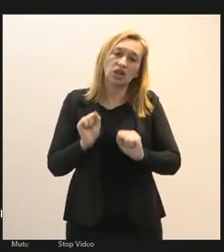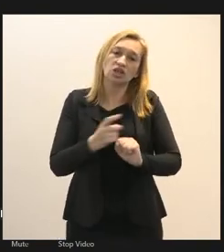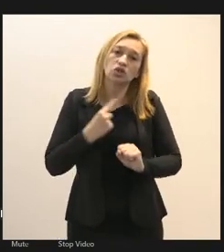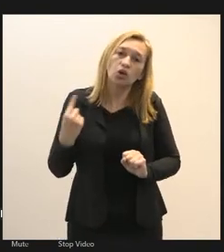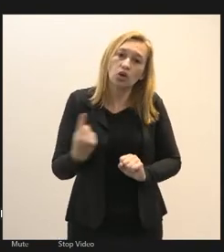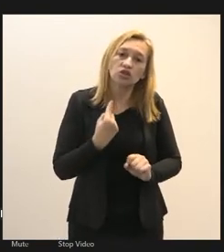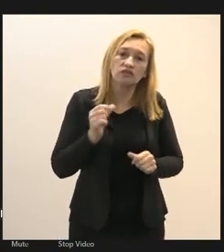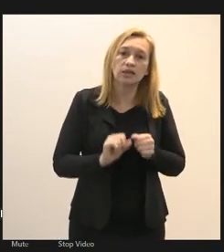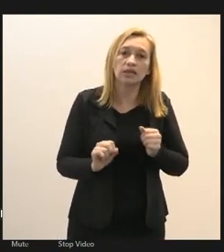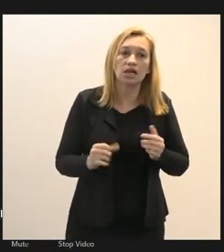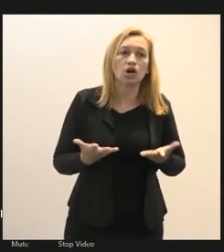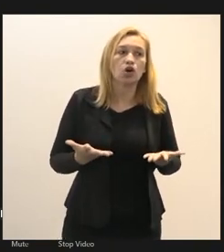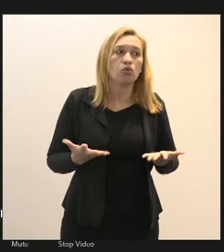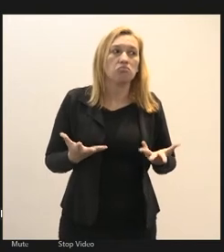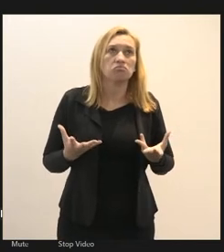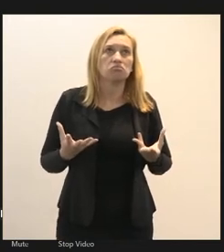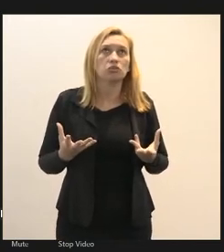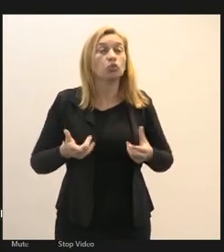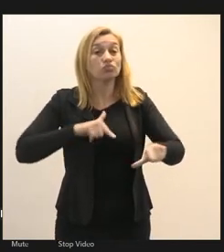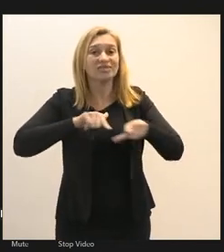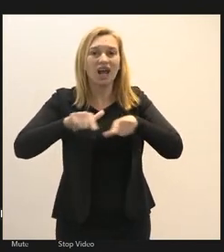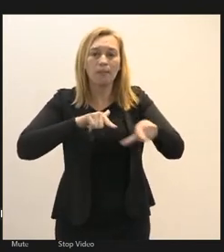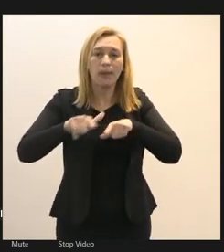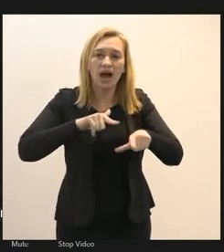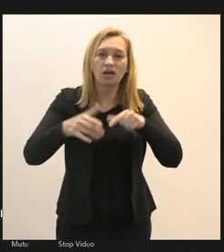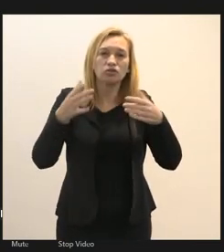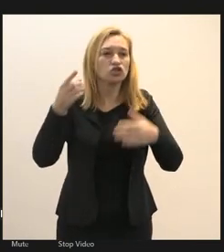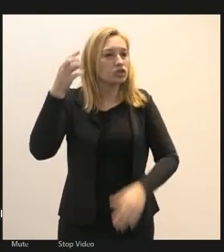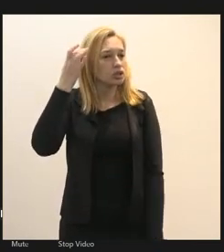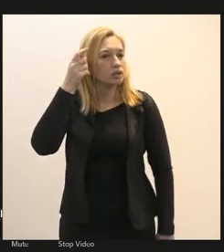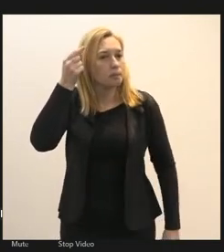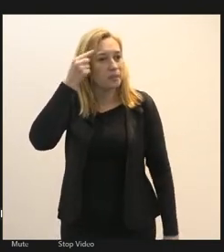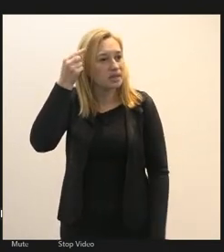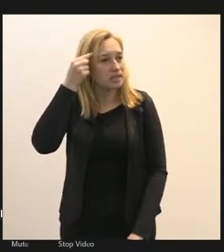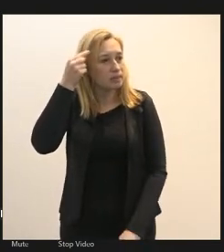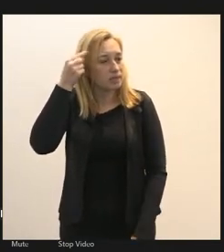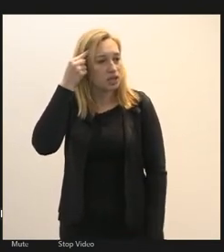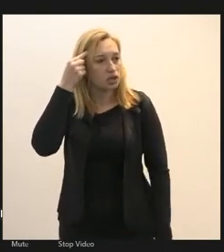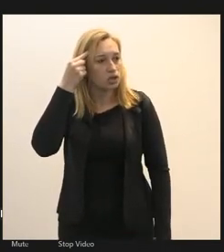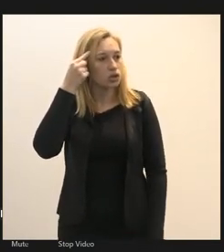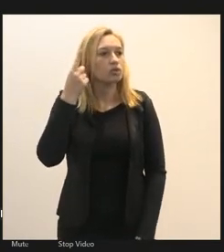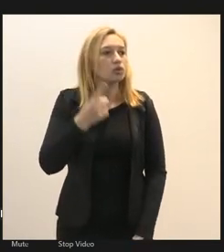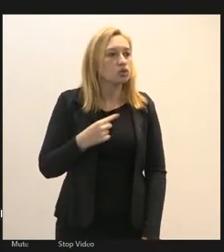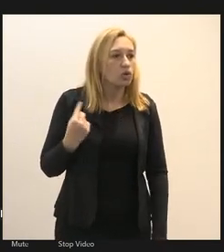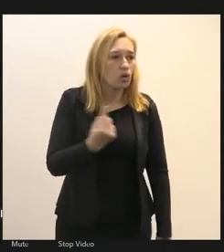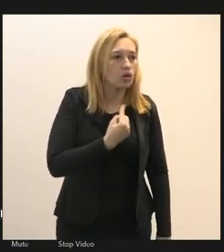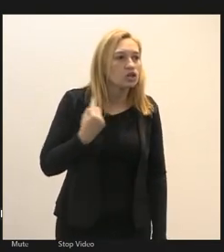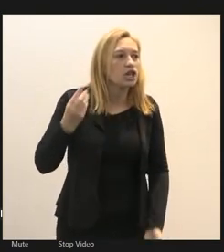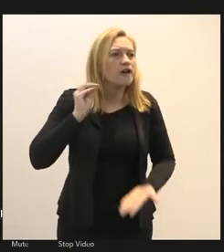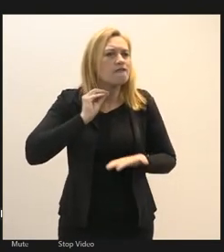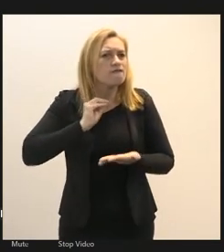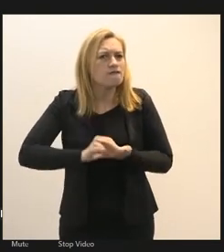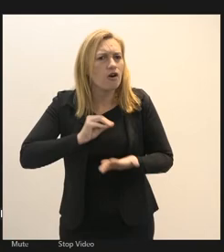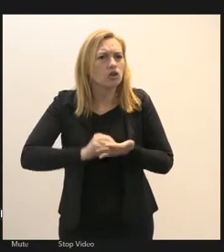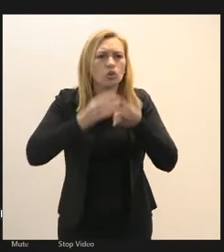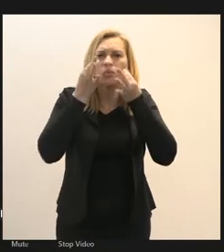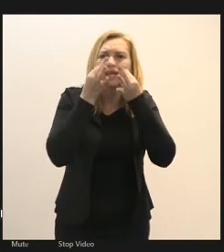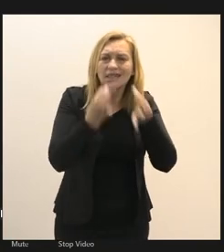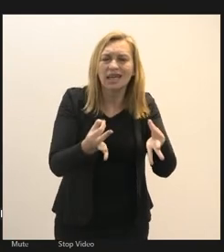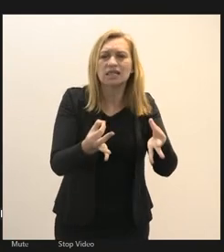uma um trabalho de reflexão sobre a nossa atuação falta uma atenção